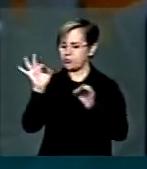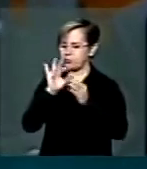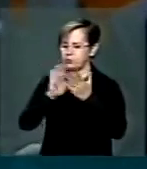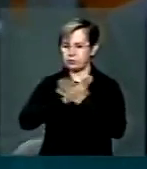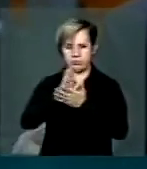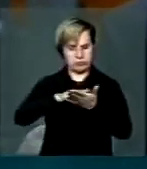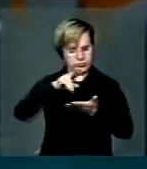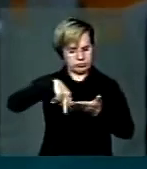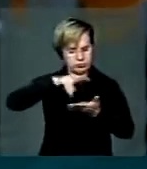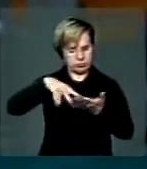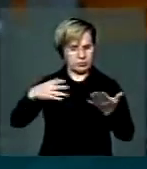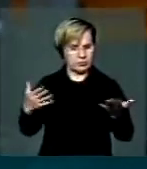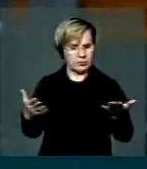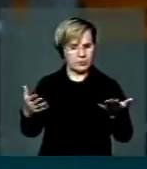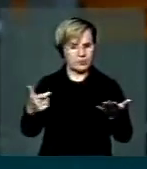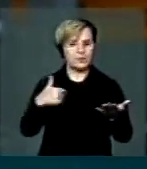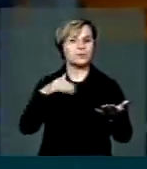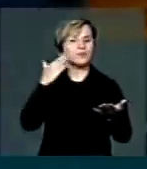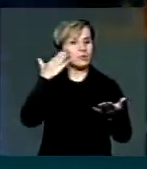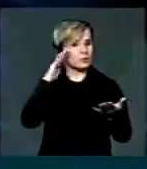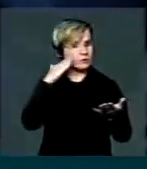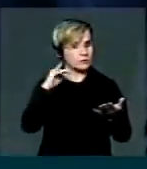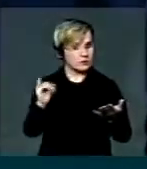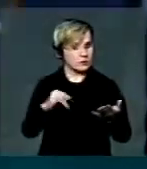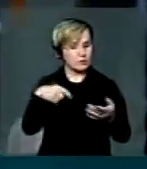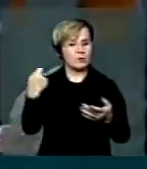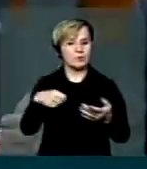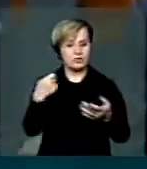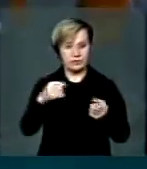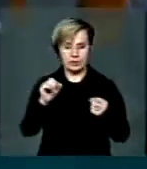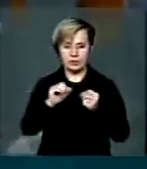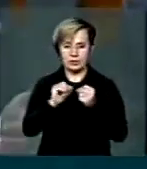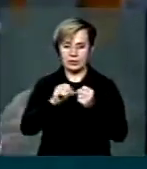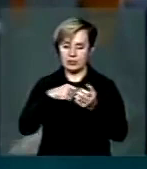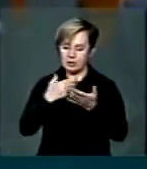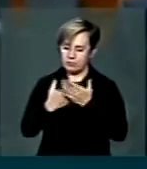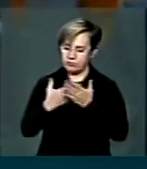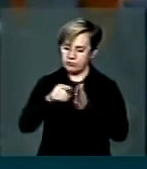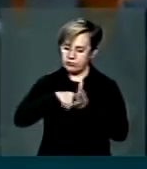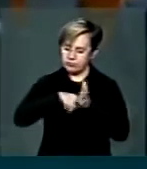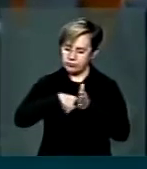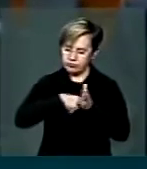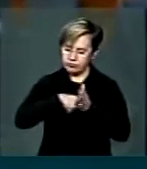e que entendo que seriam necessários serem vistos...